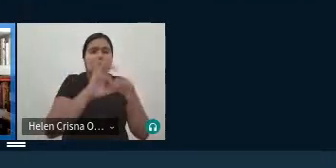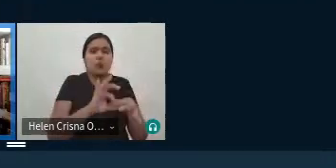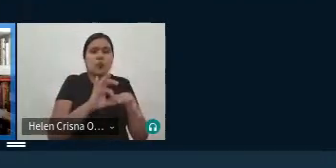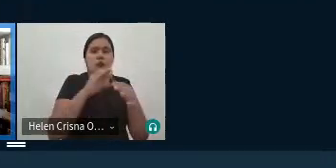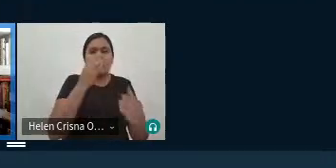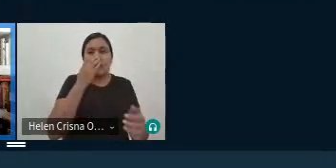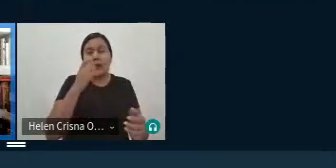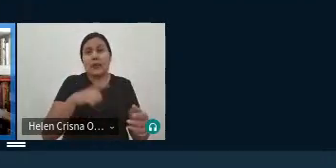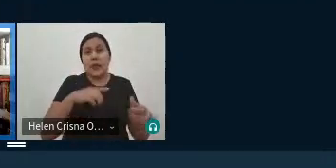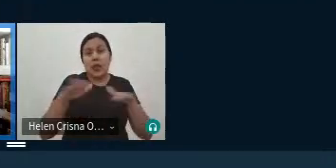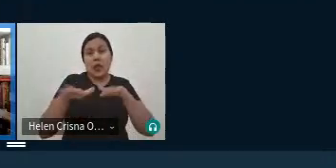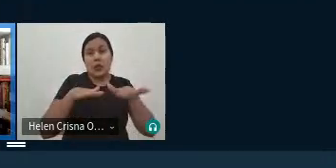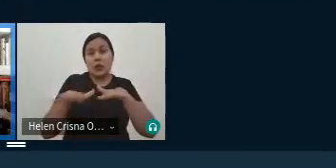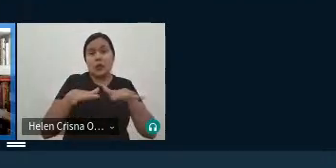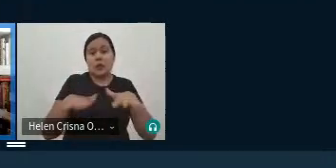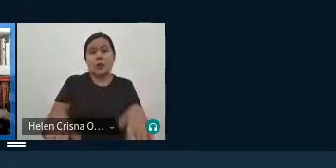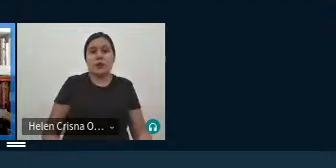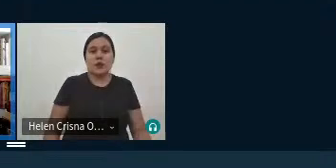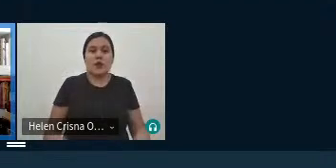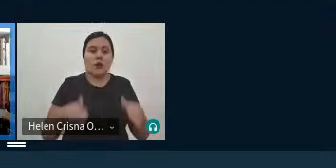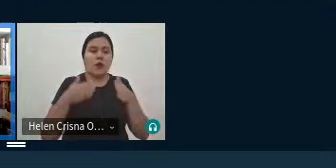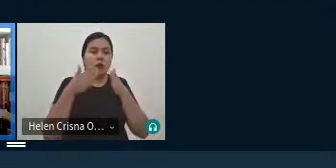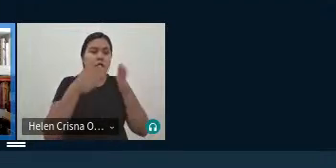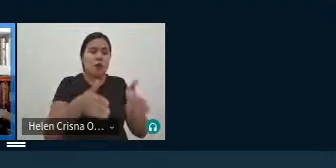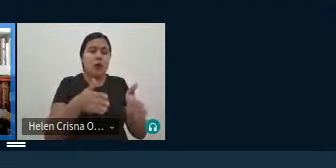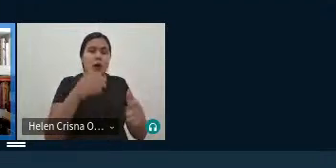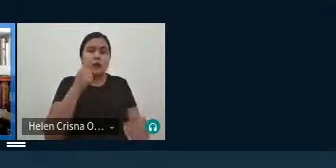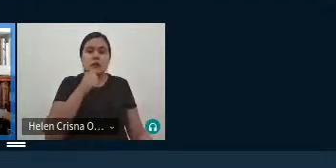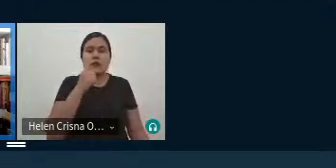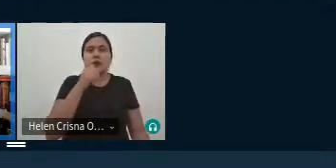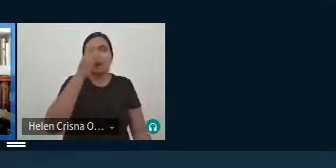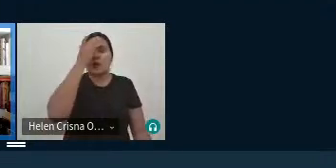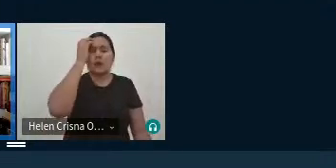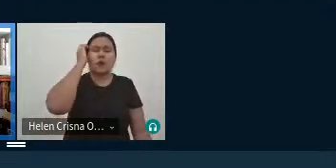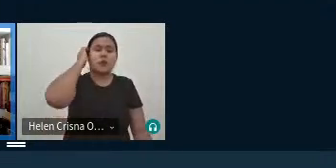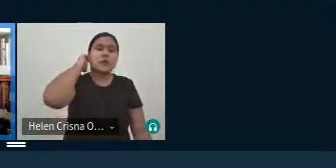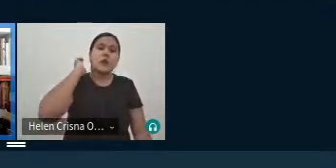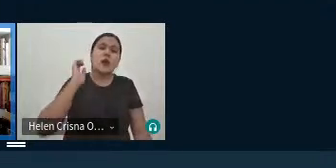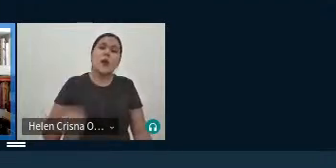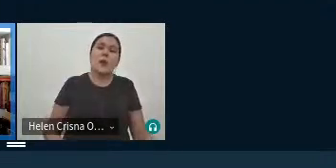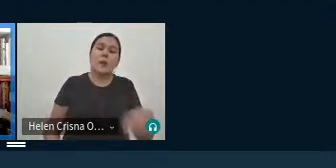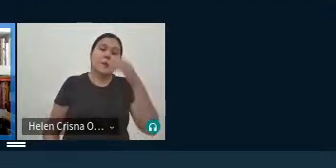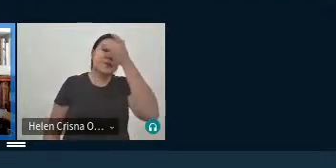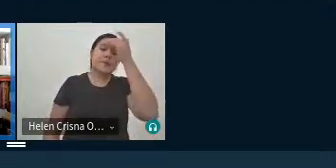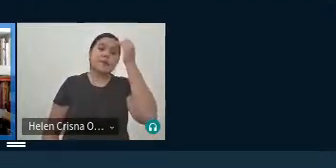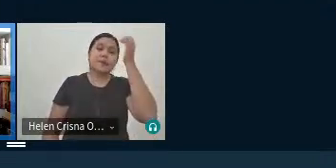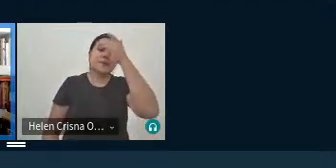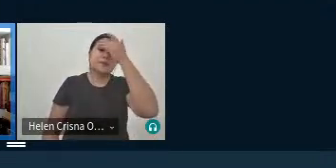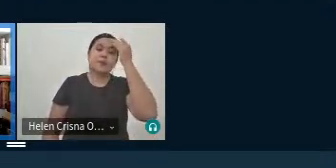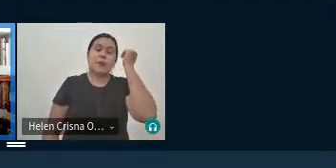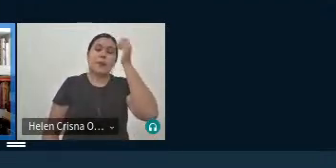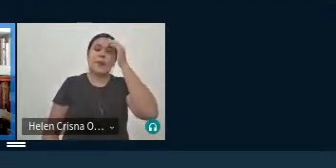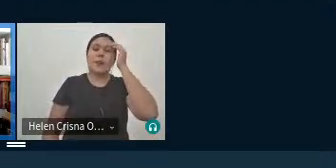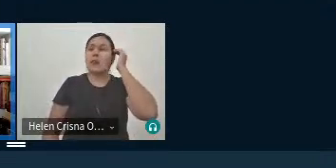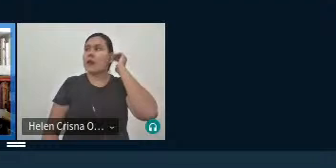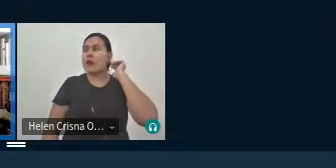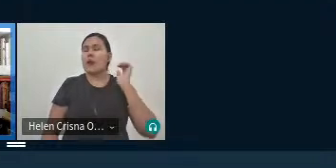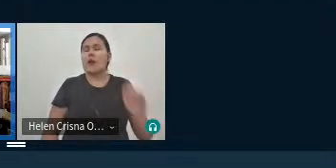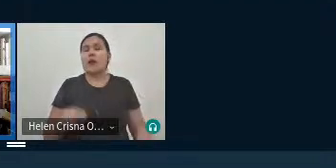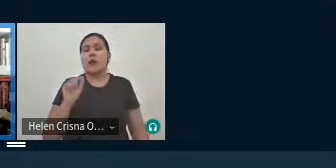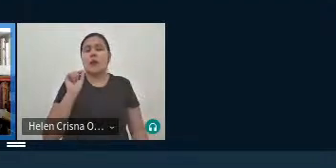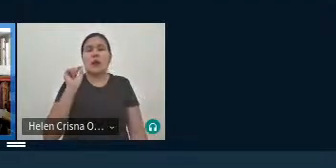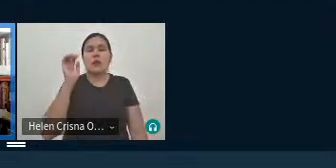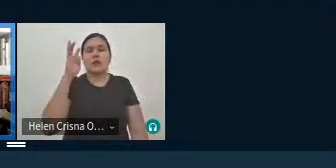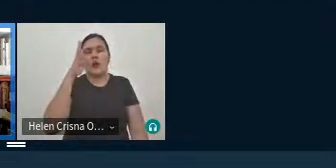haja um movimento né direcionado a elas como um movimento que a que apunhado faz né para que isso ocorra